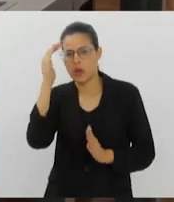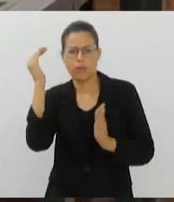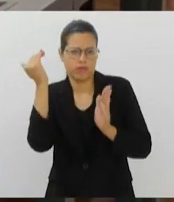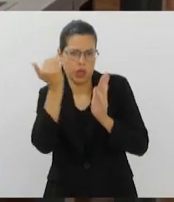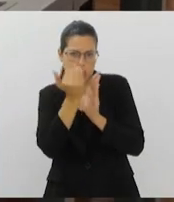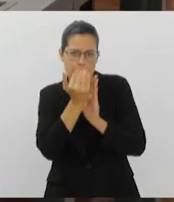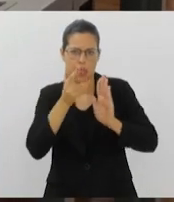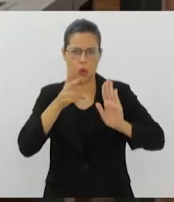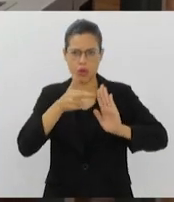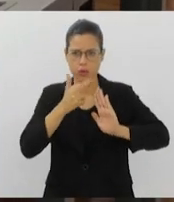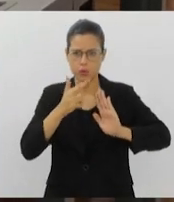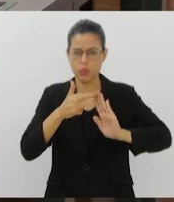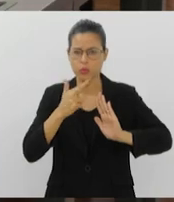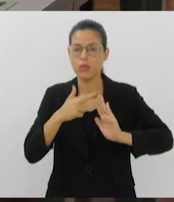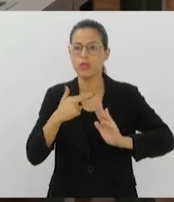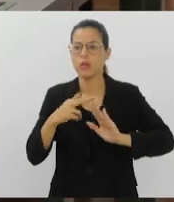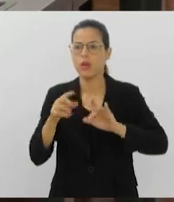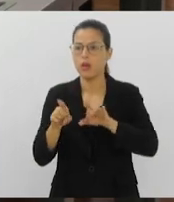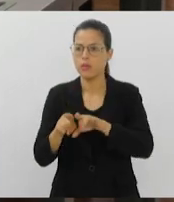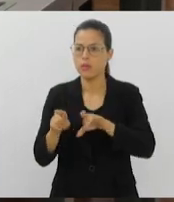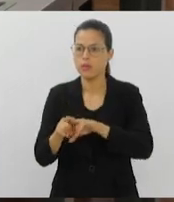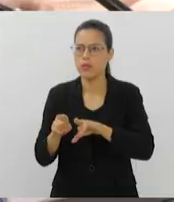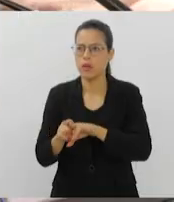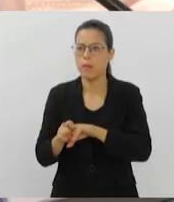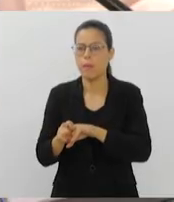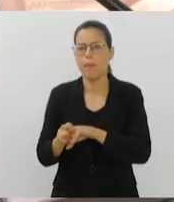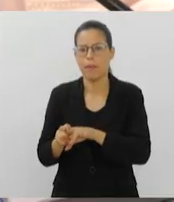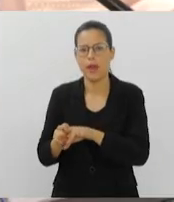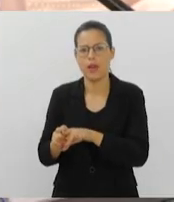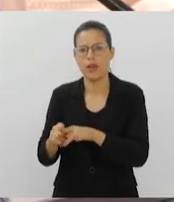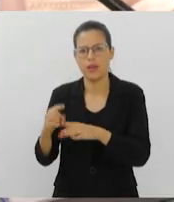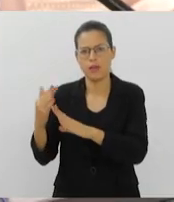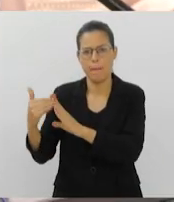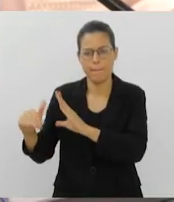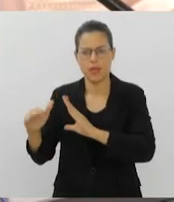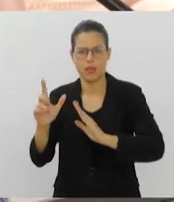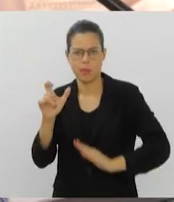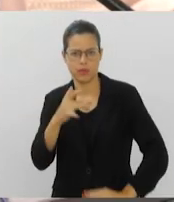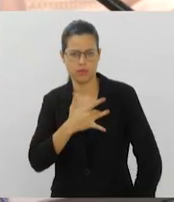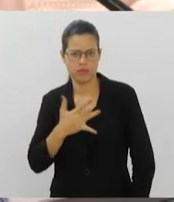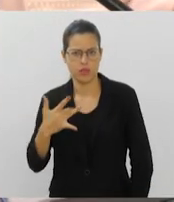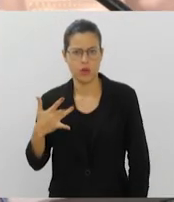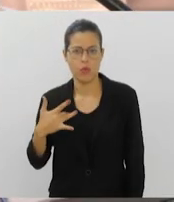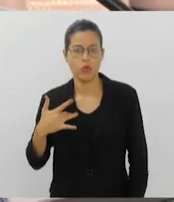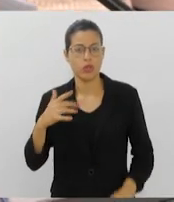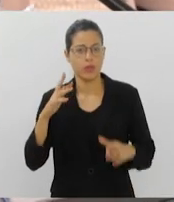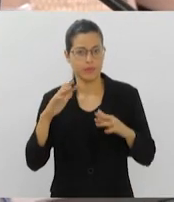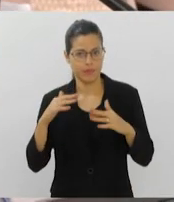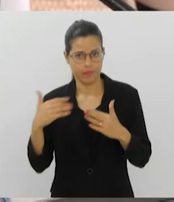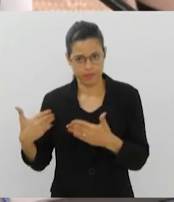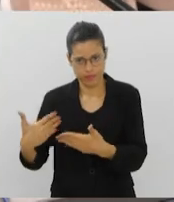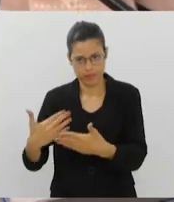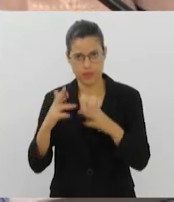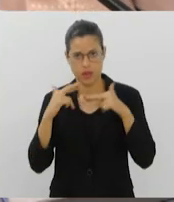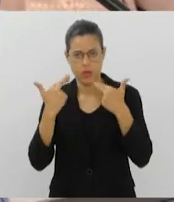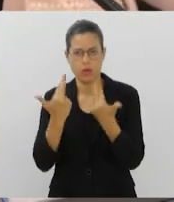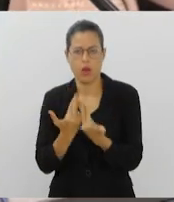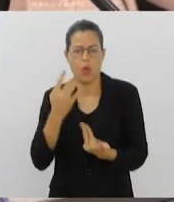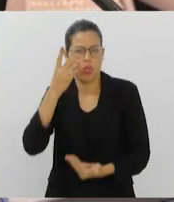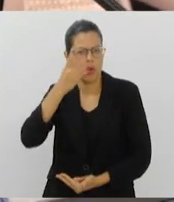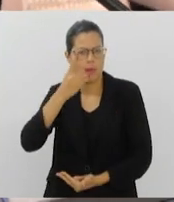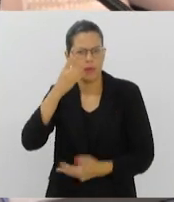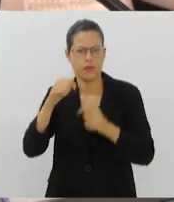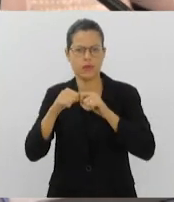resoluções e que são repassadas para os planos. Ao longo da reunião, os deputados que integram a CPI fizeram